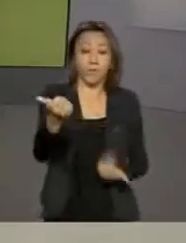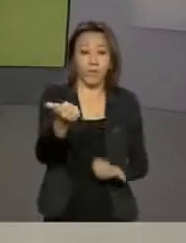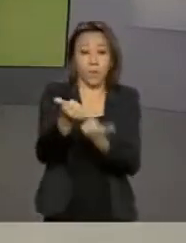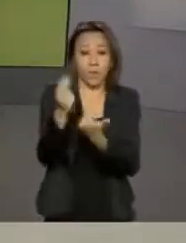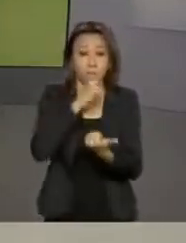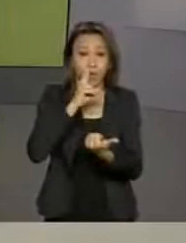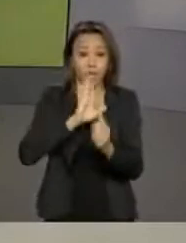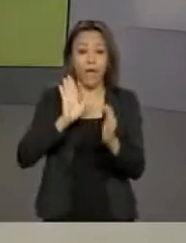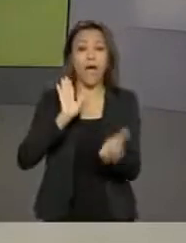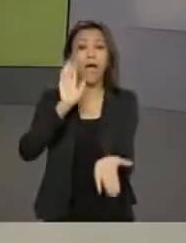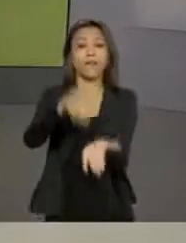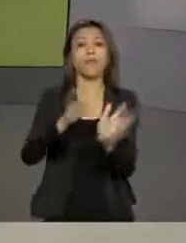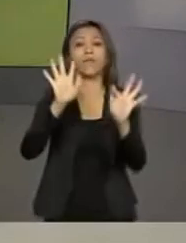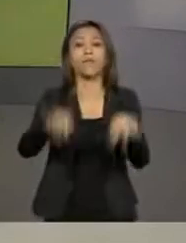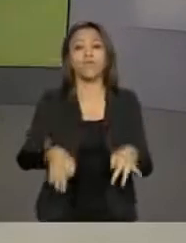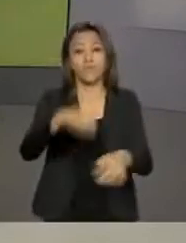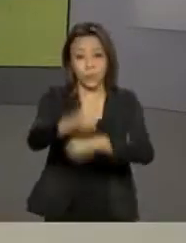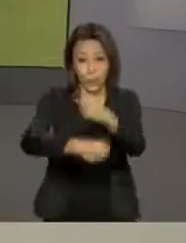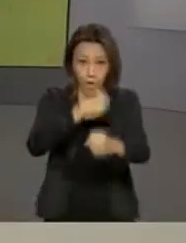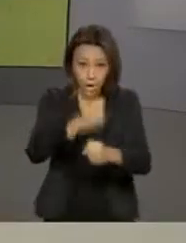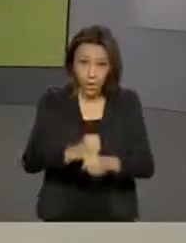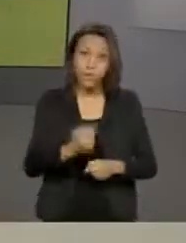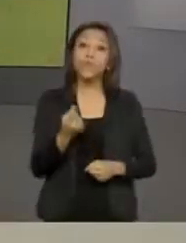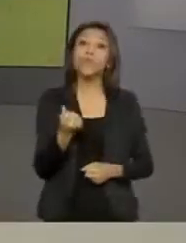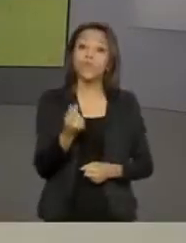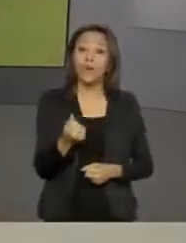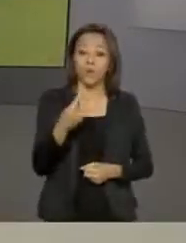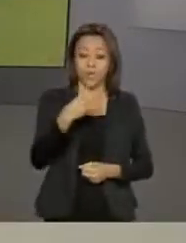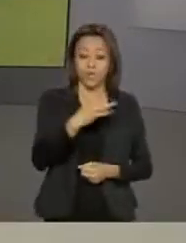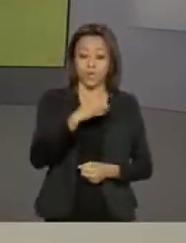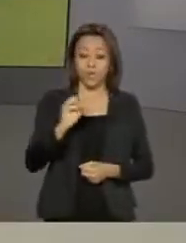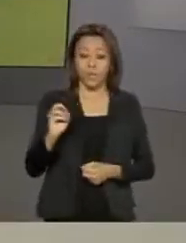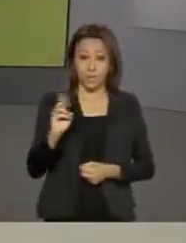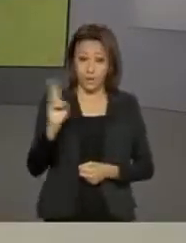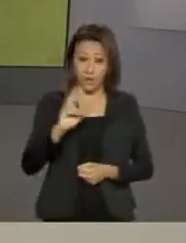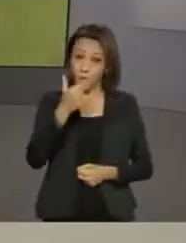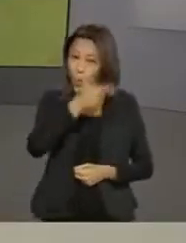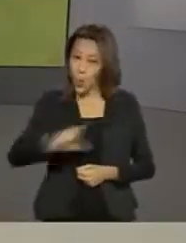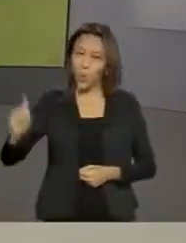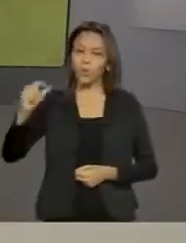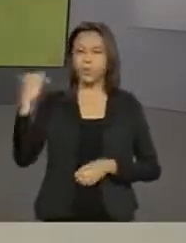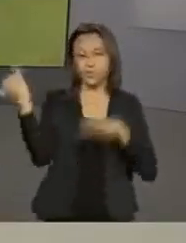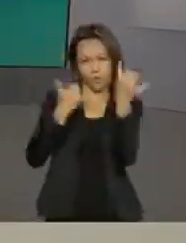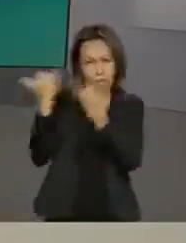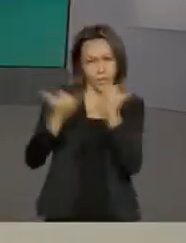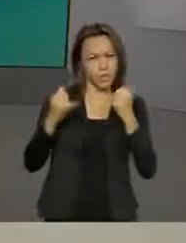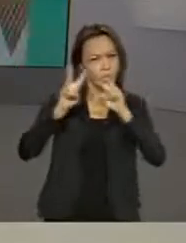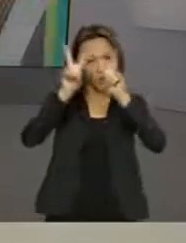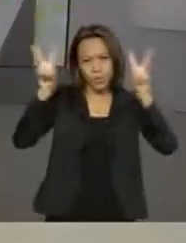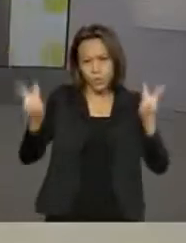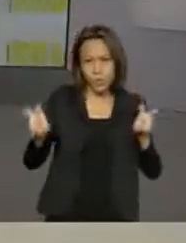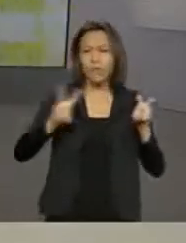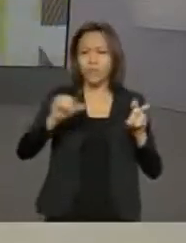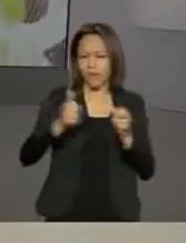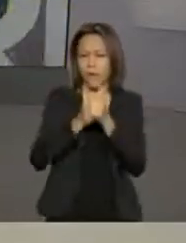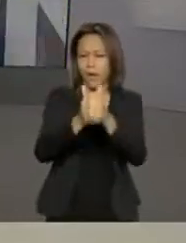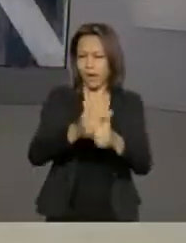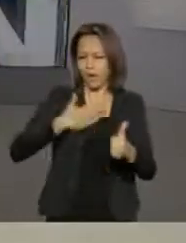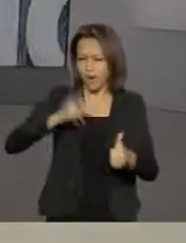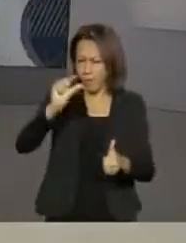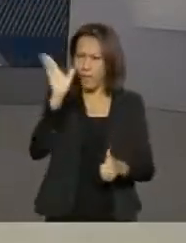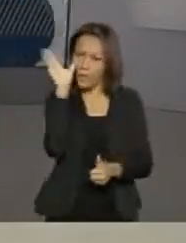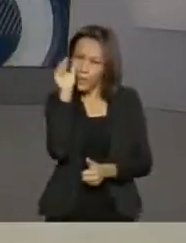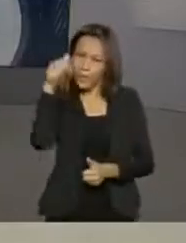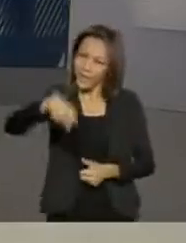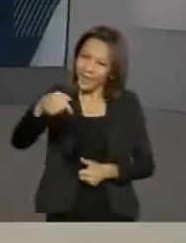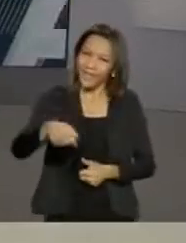o final do ano. Esse auxílio aí será de 300 reais. Outras informações sobre esse assunto você vai acompanhar daqui a pouquinho no Brasil em